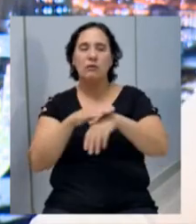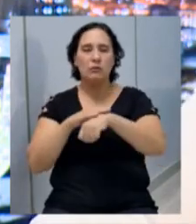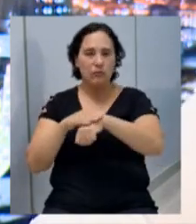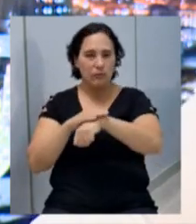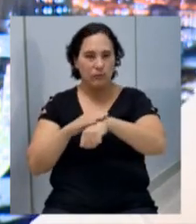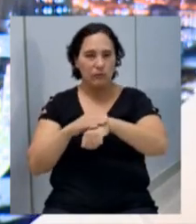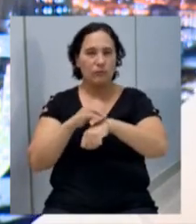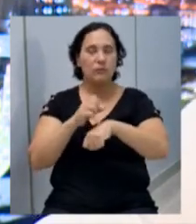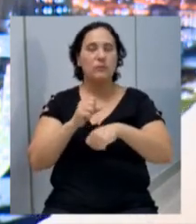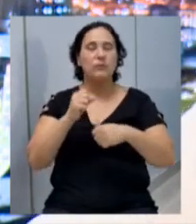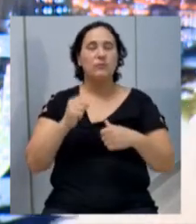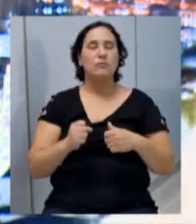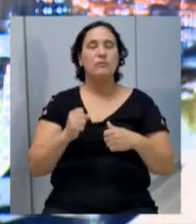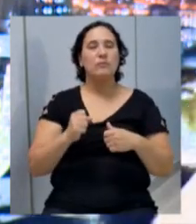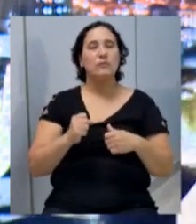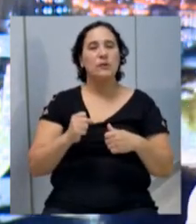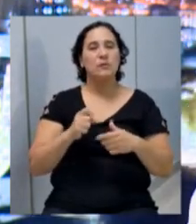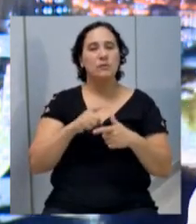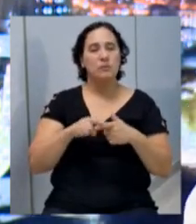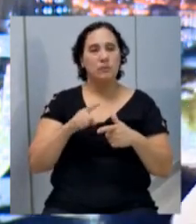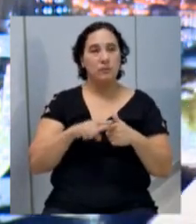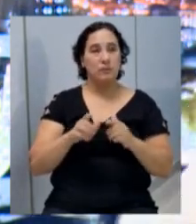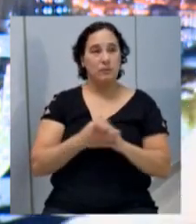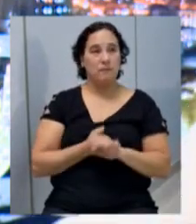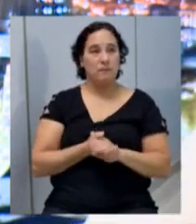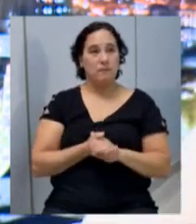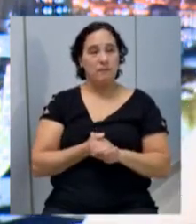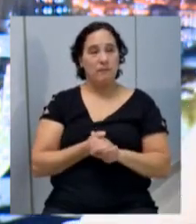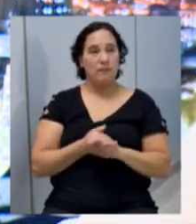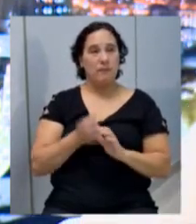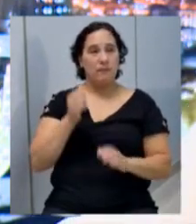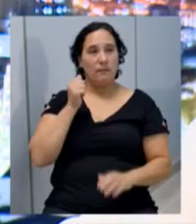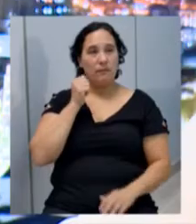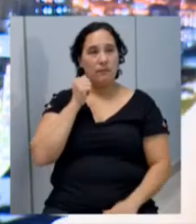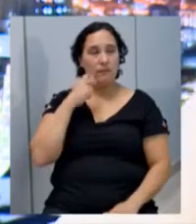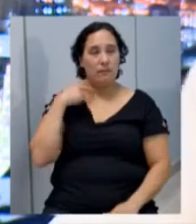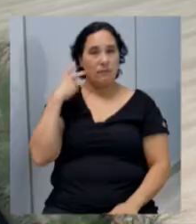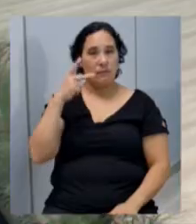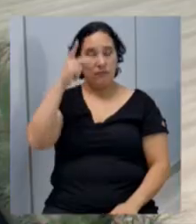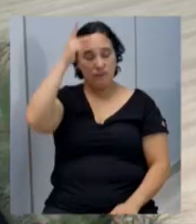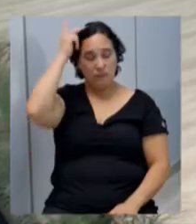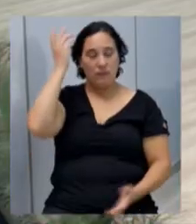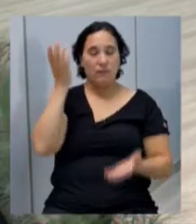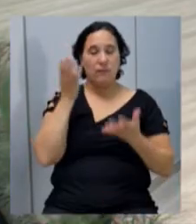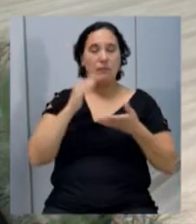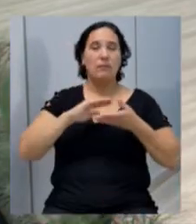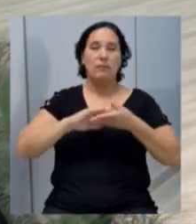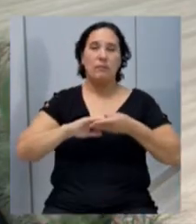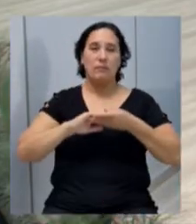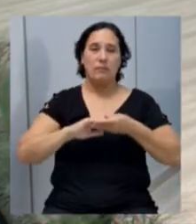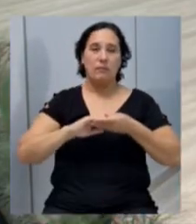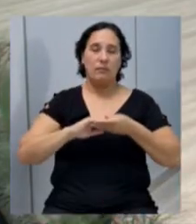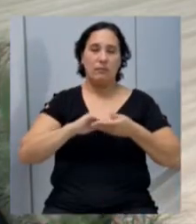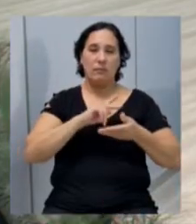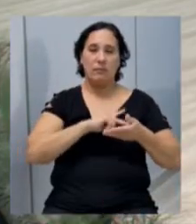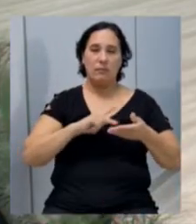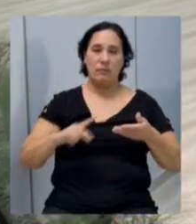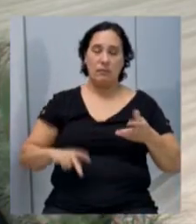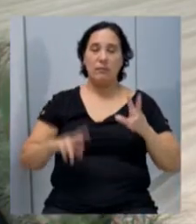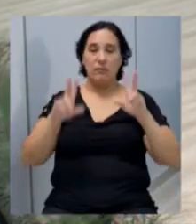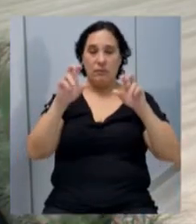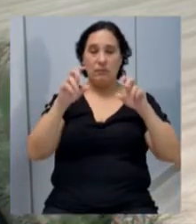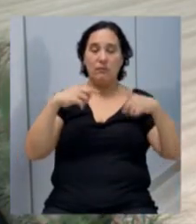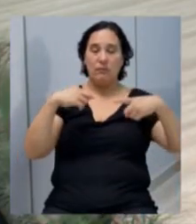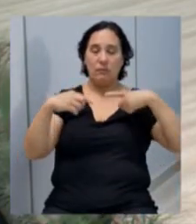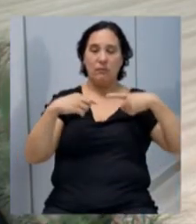também com esse poder para resolver os problemas. Vereador Piclo. Queria parabenizar o presidente por trazer esse assunto em